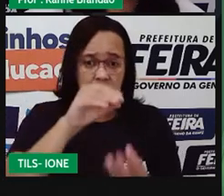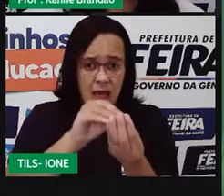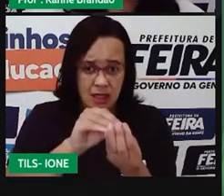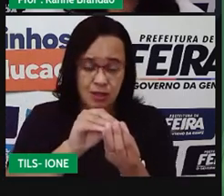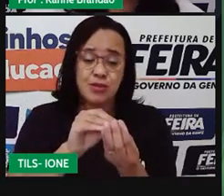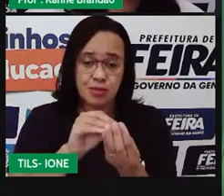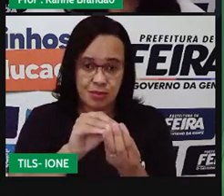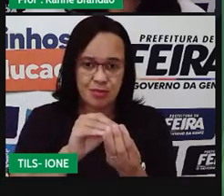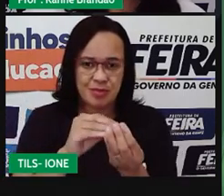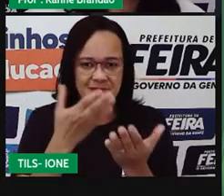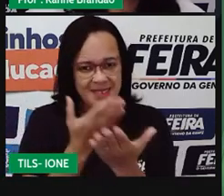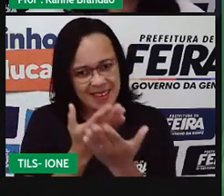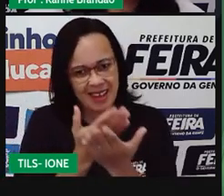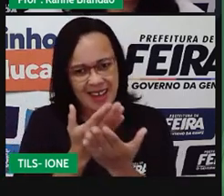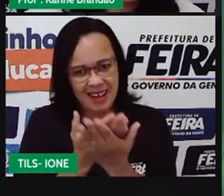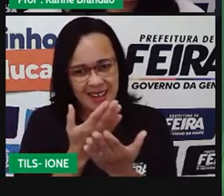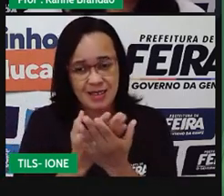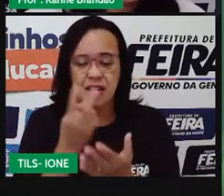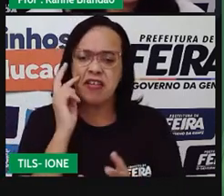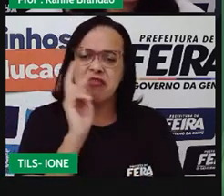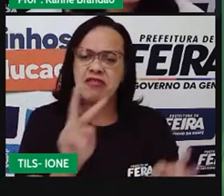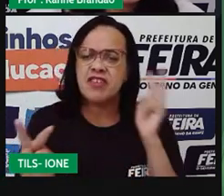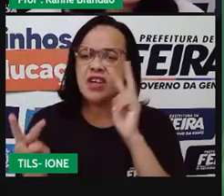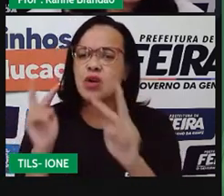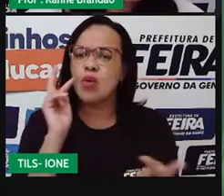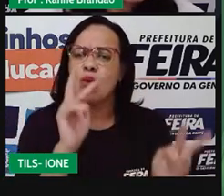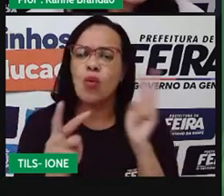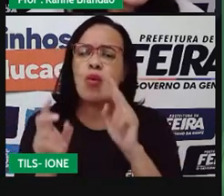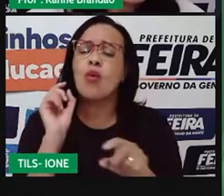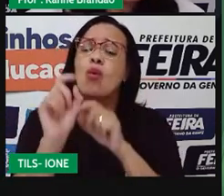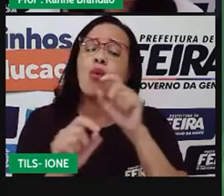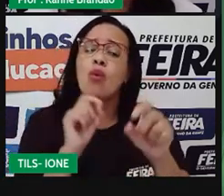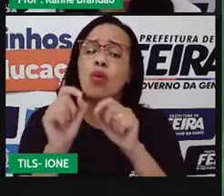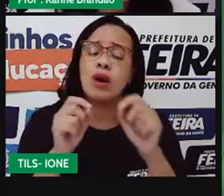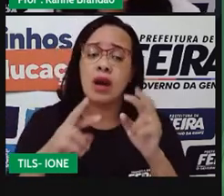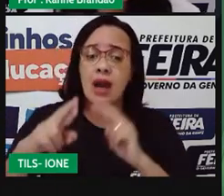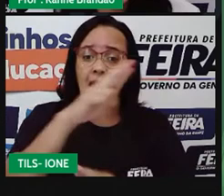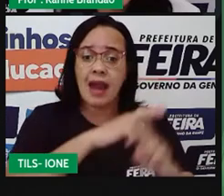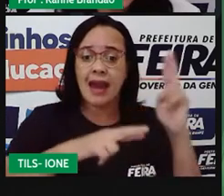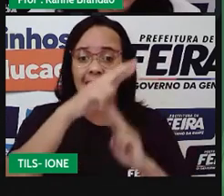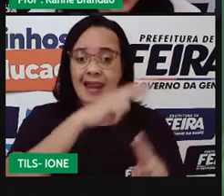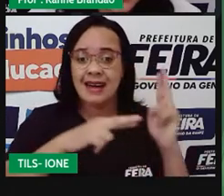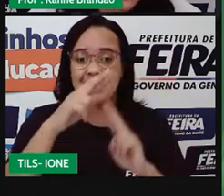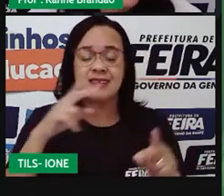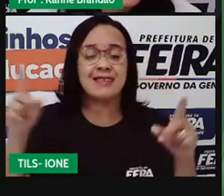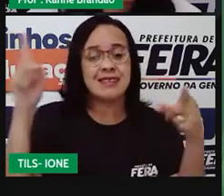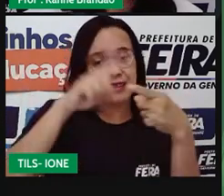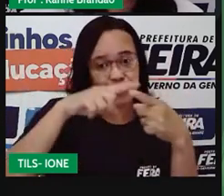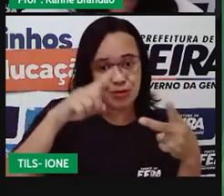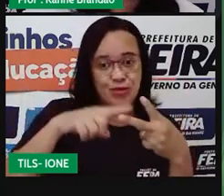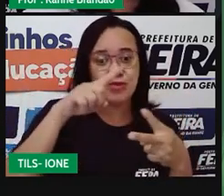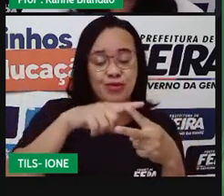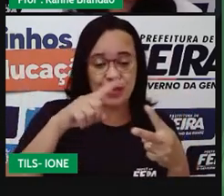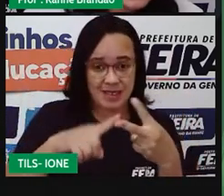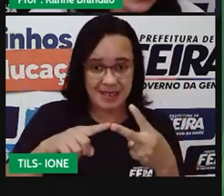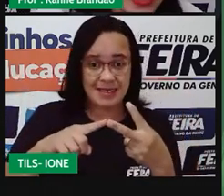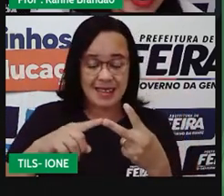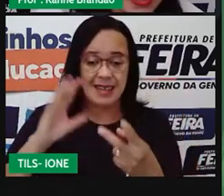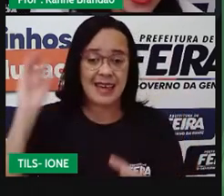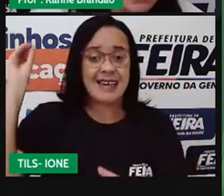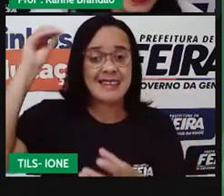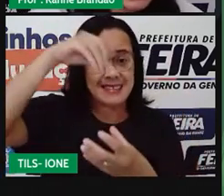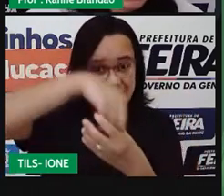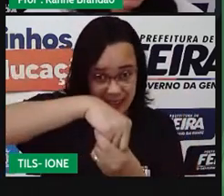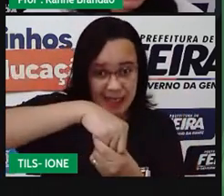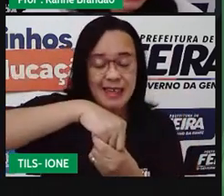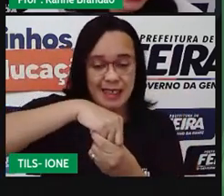né? A gente viu que existem relações intra e inter-específicas, né? Relações dentro da